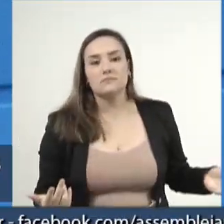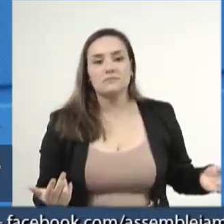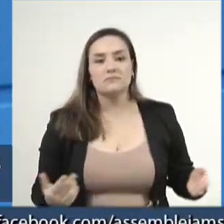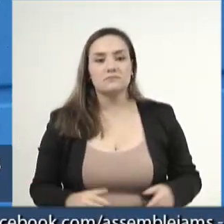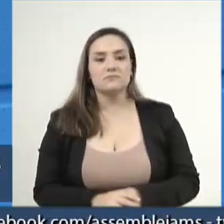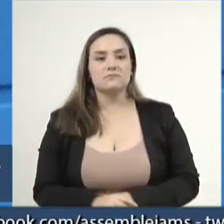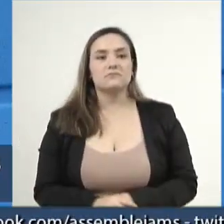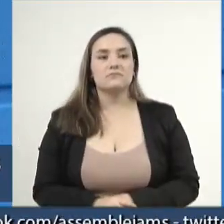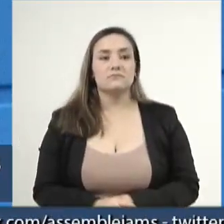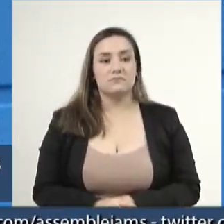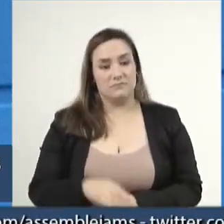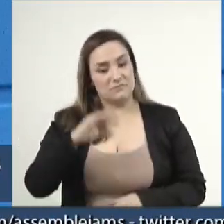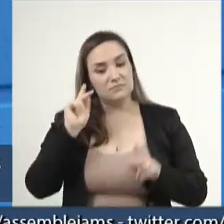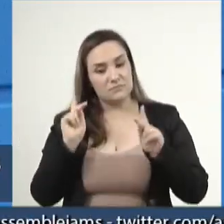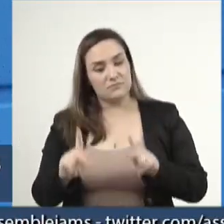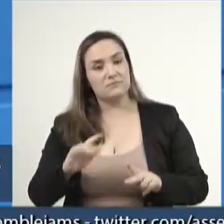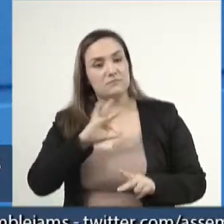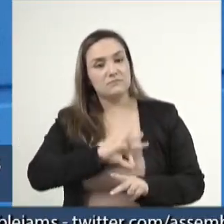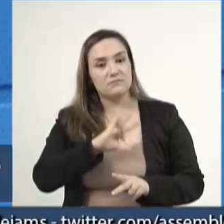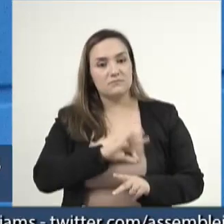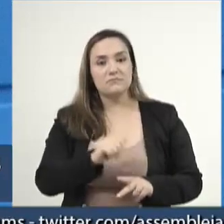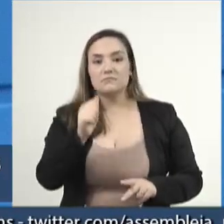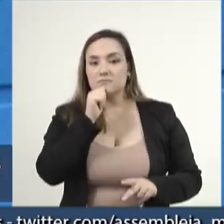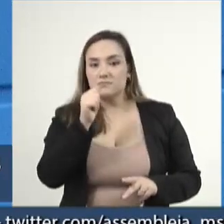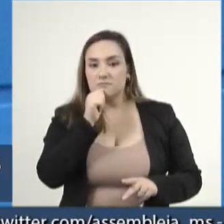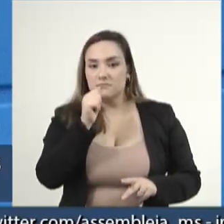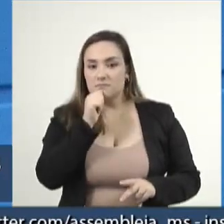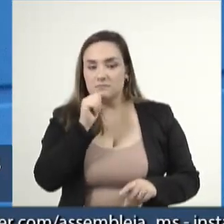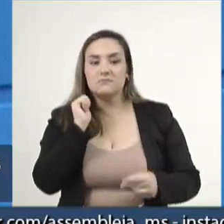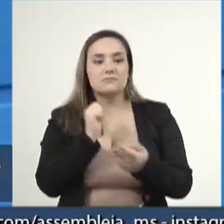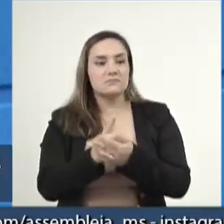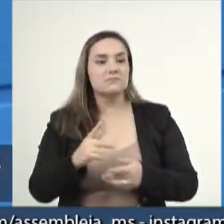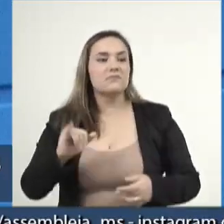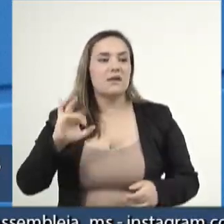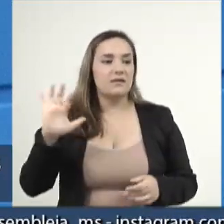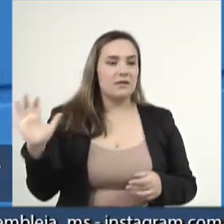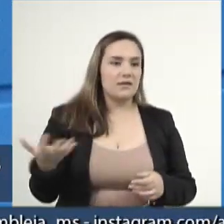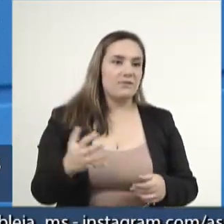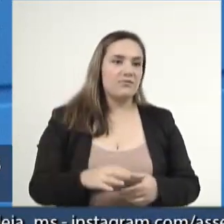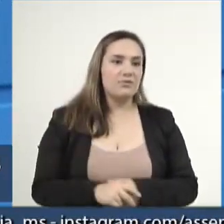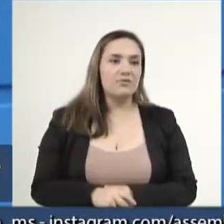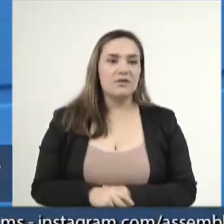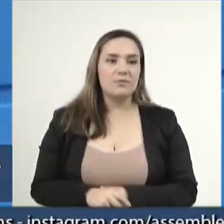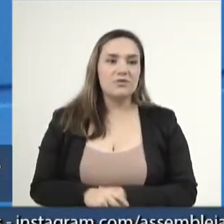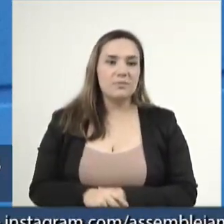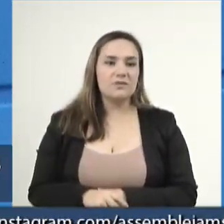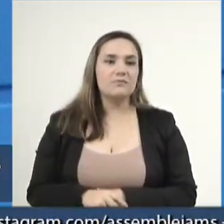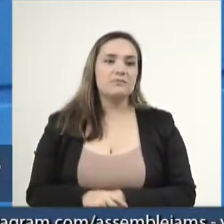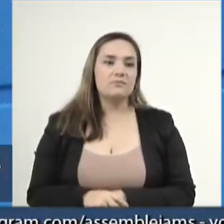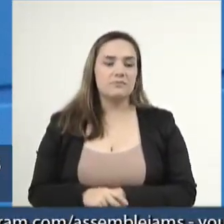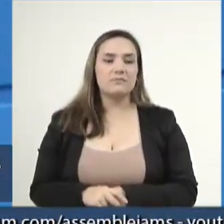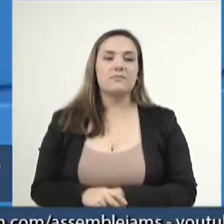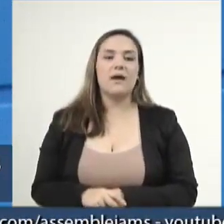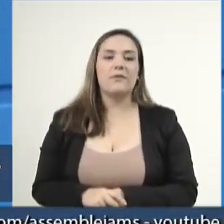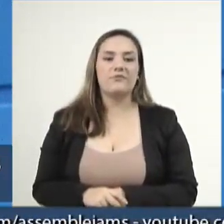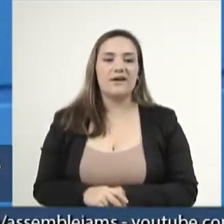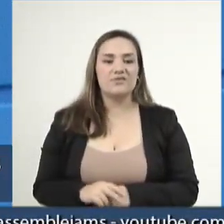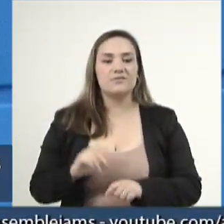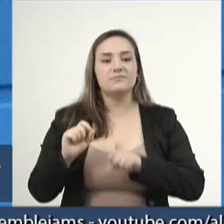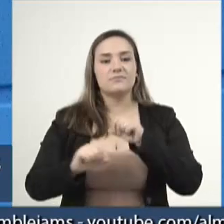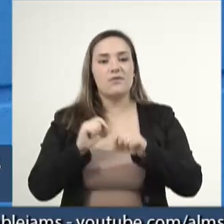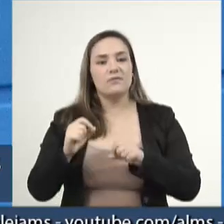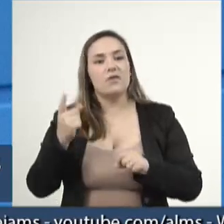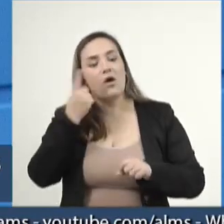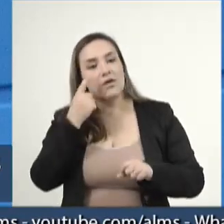o povo assalariado, pagando muito mais do que o latifundiário. Essa é a verdade. Quando vejo